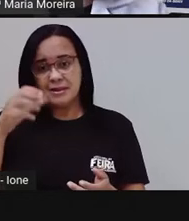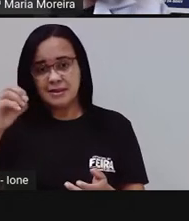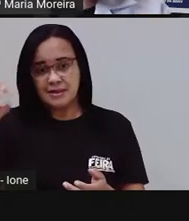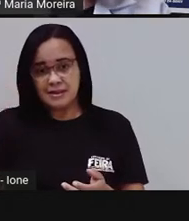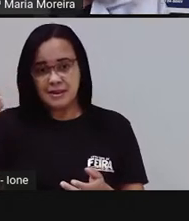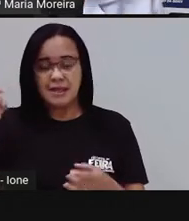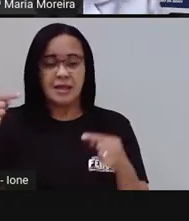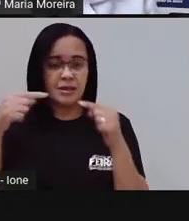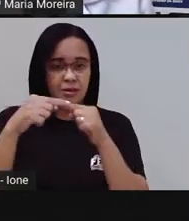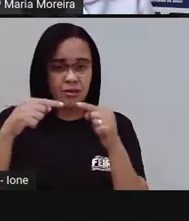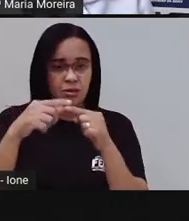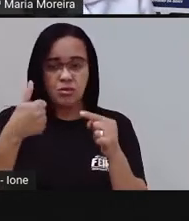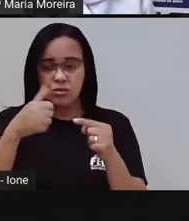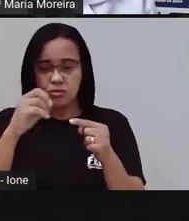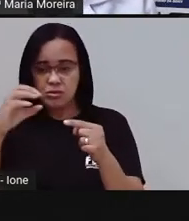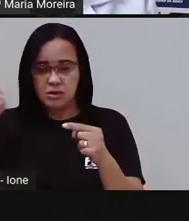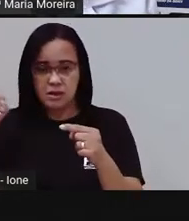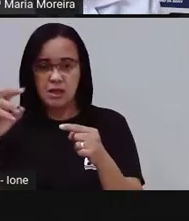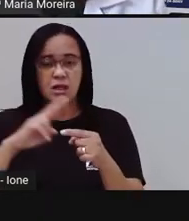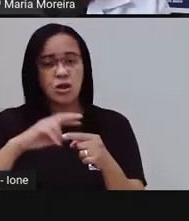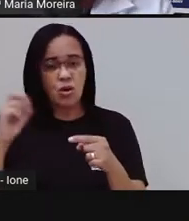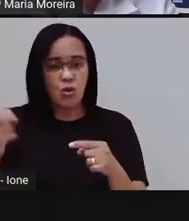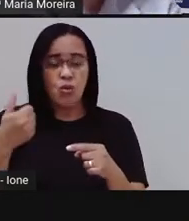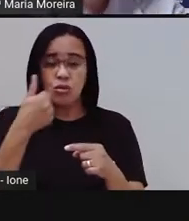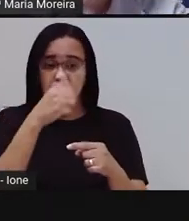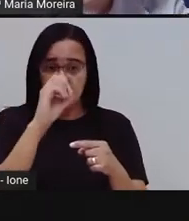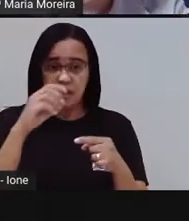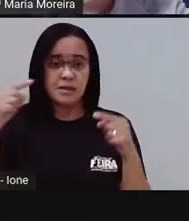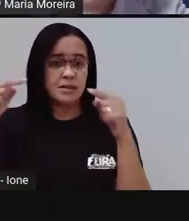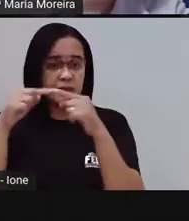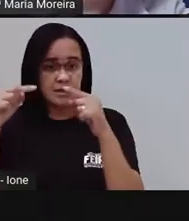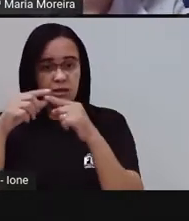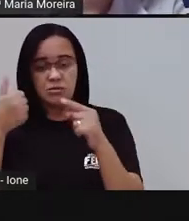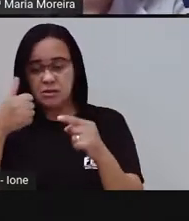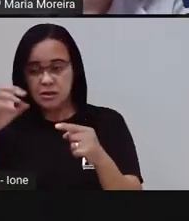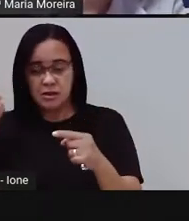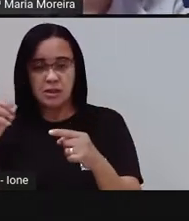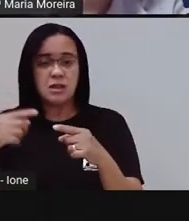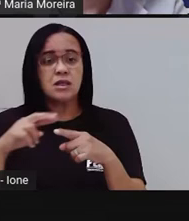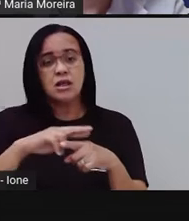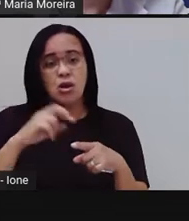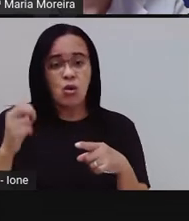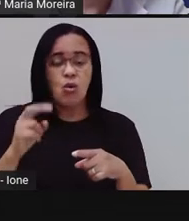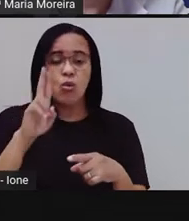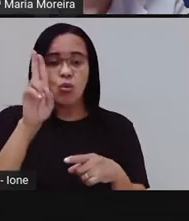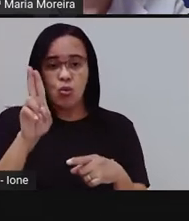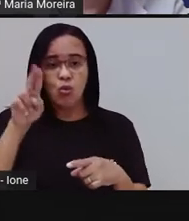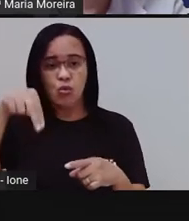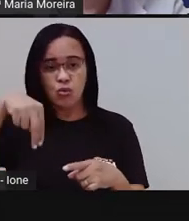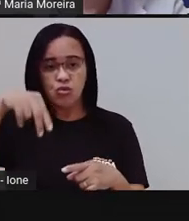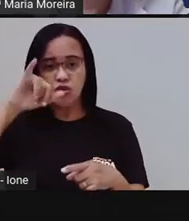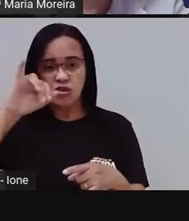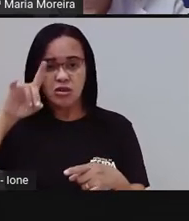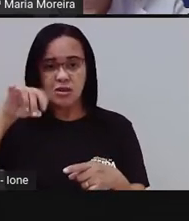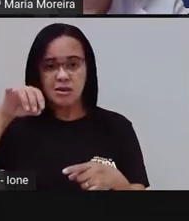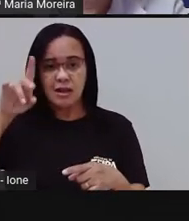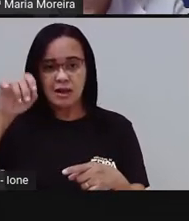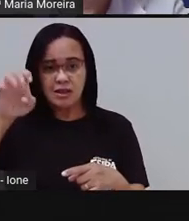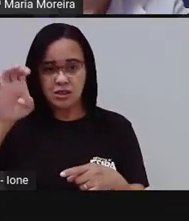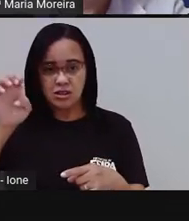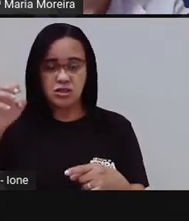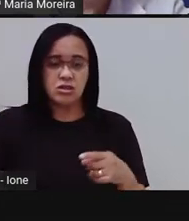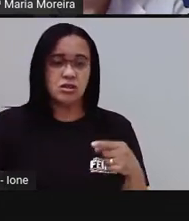Dezena com dezena e unidade com unidade. Vamos tentar assim, vamos lá? Primeiro, vamos pensar aqui na